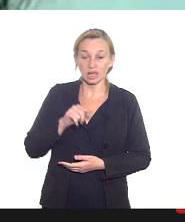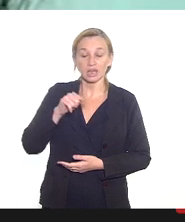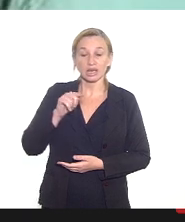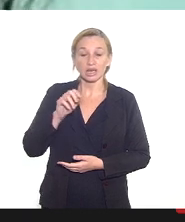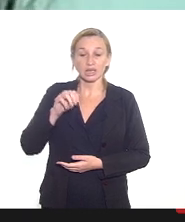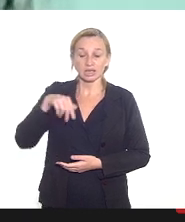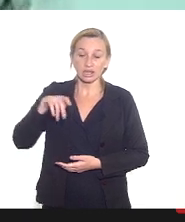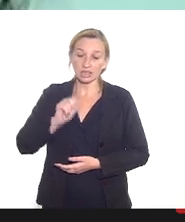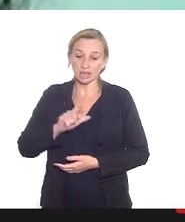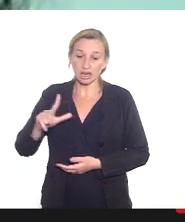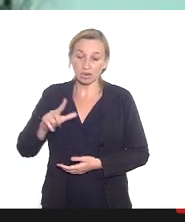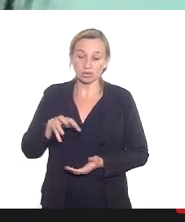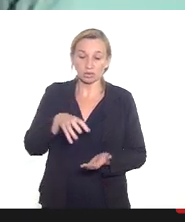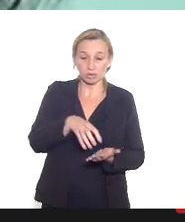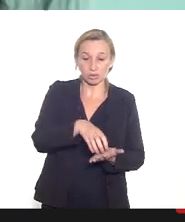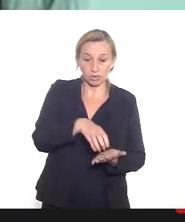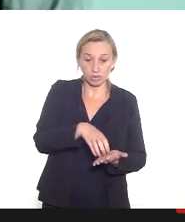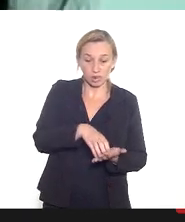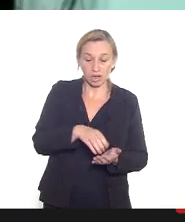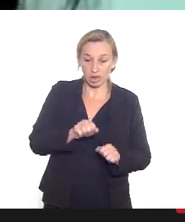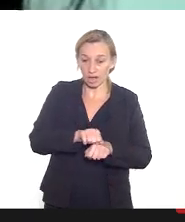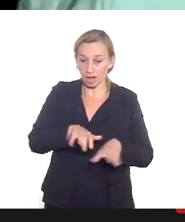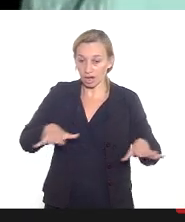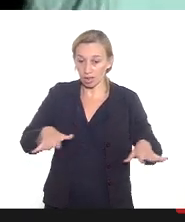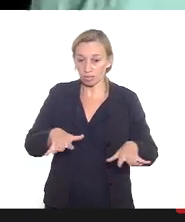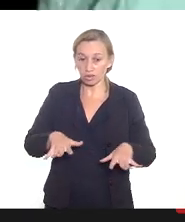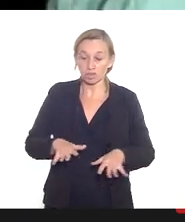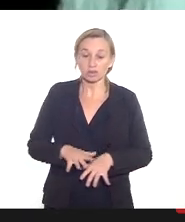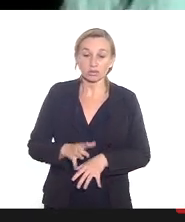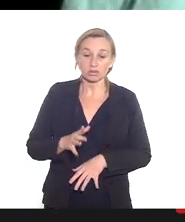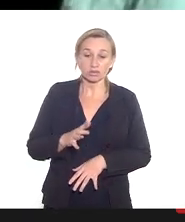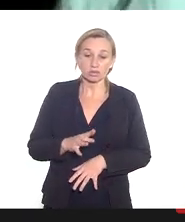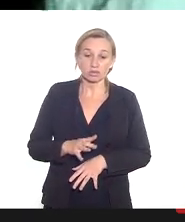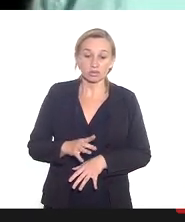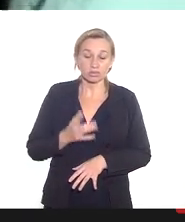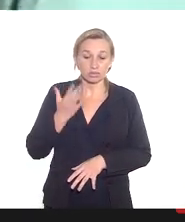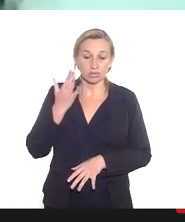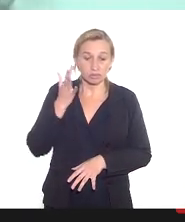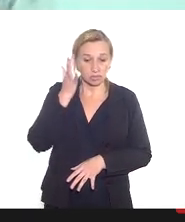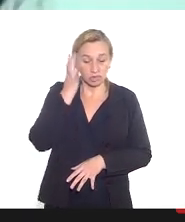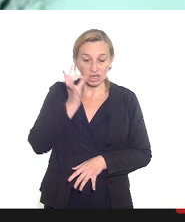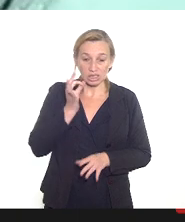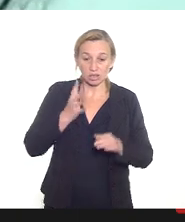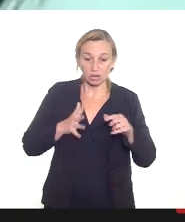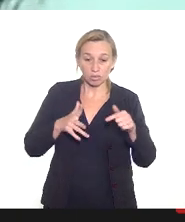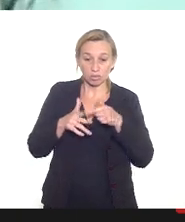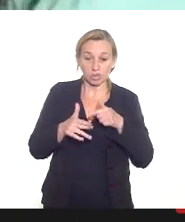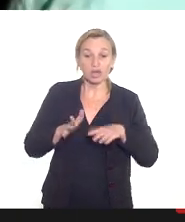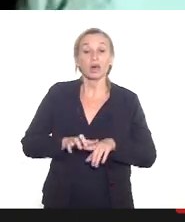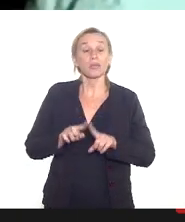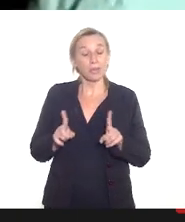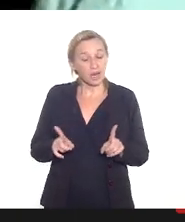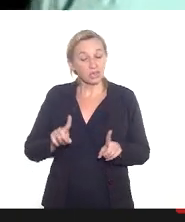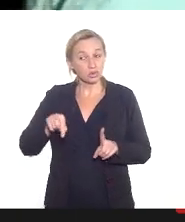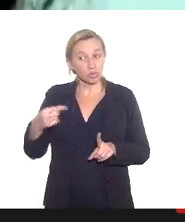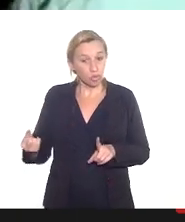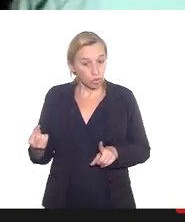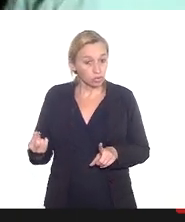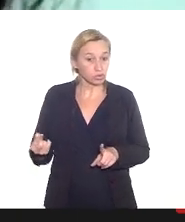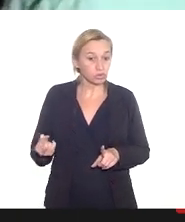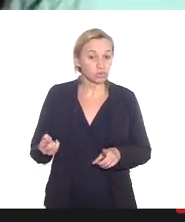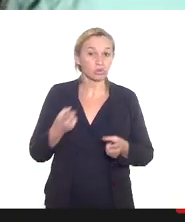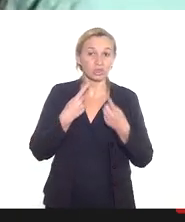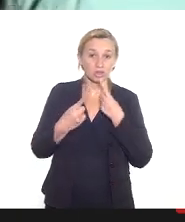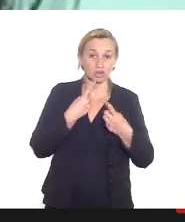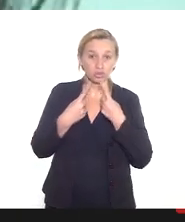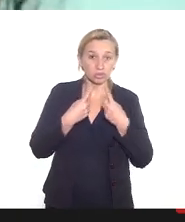ela é ampla e que não não seria né entendida como uma barreira logicamente por outro lado essa